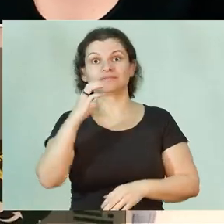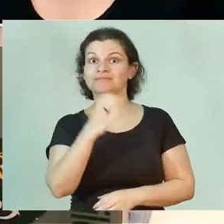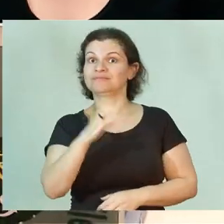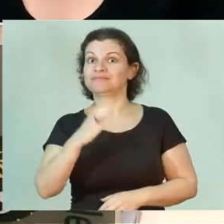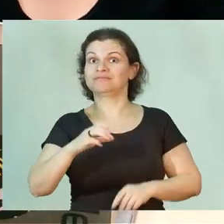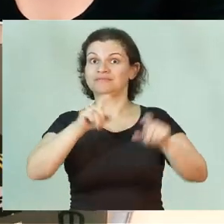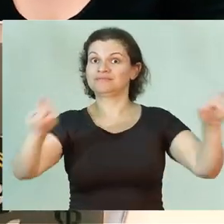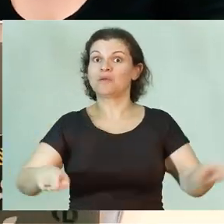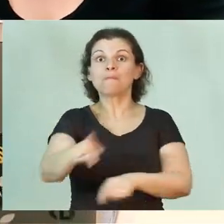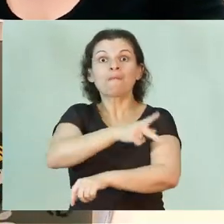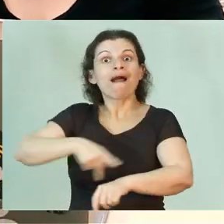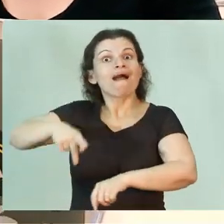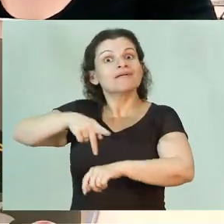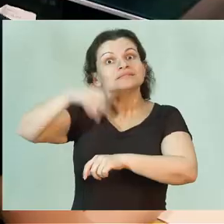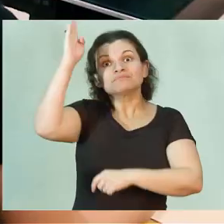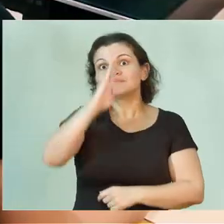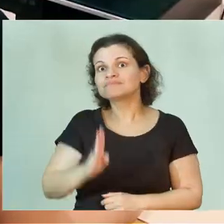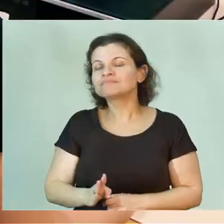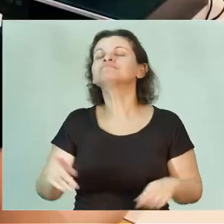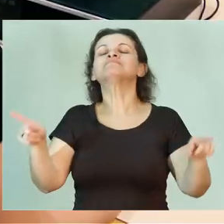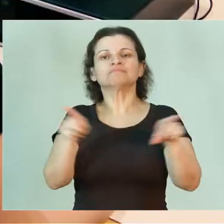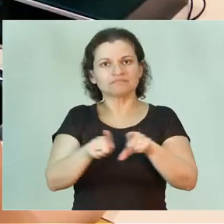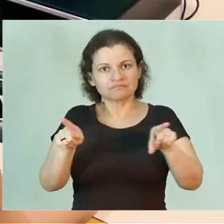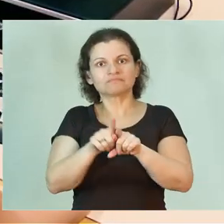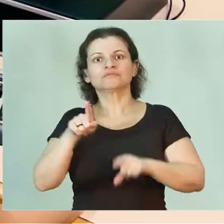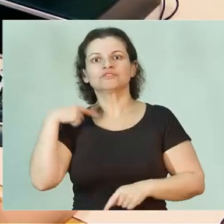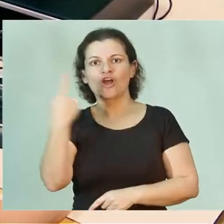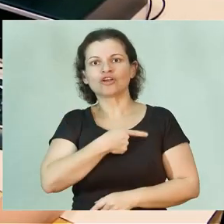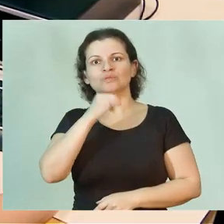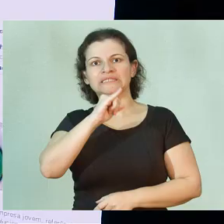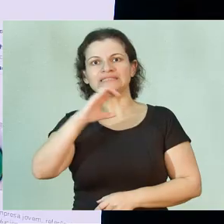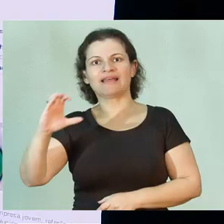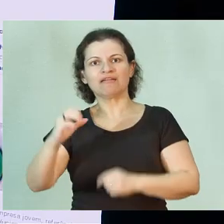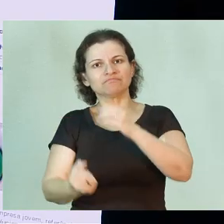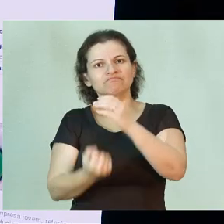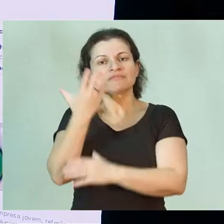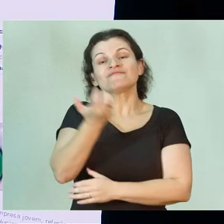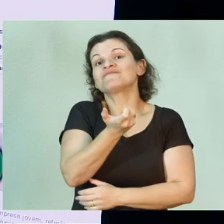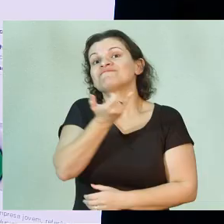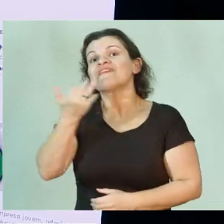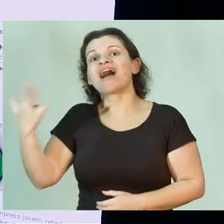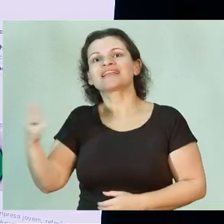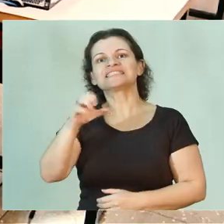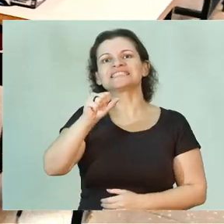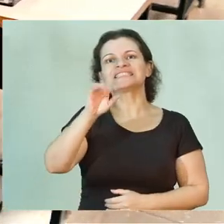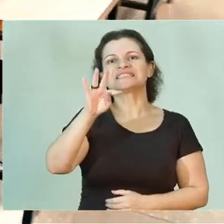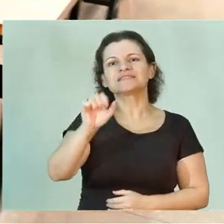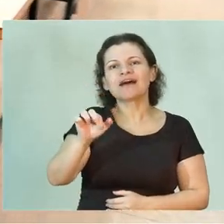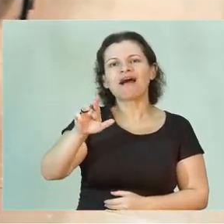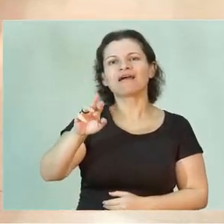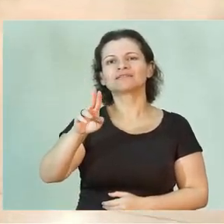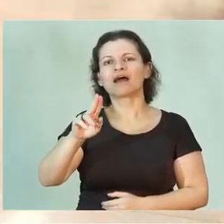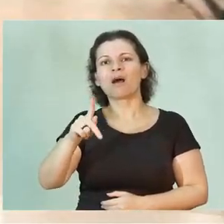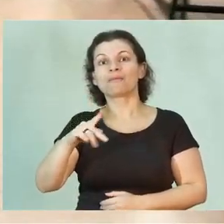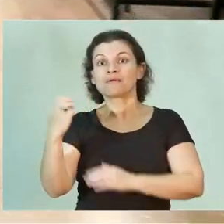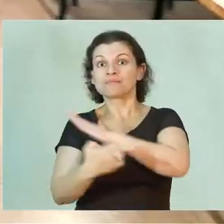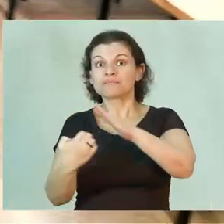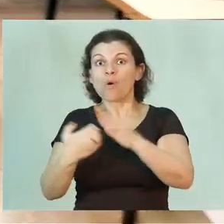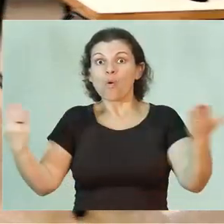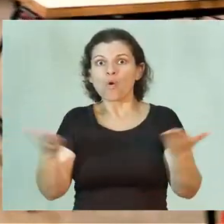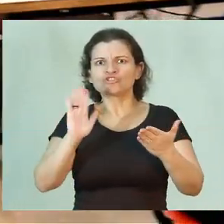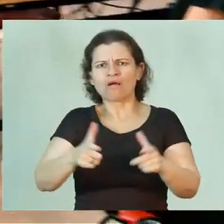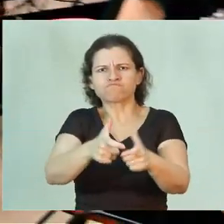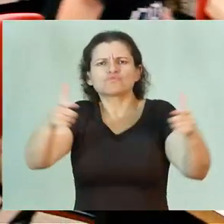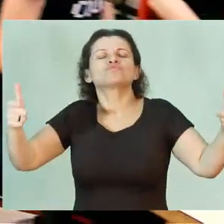do país, também do nosso Instituto surgiram diversas startups e empresas, que hoje já são empresas